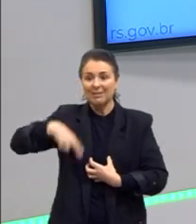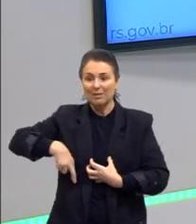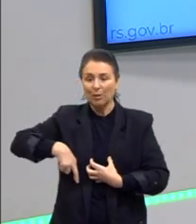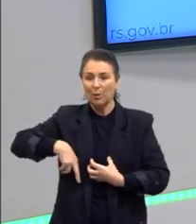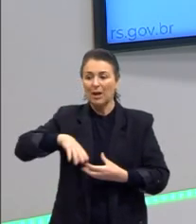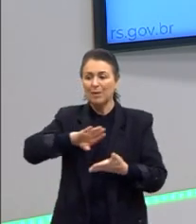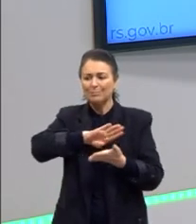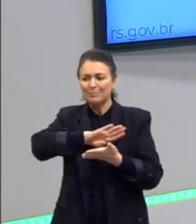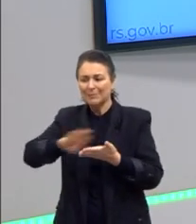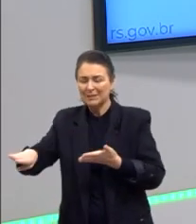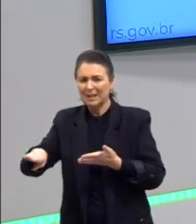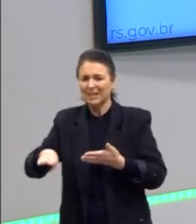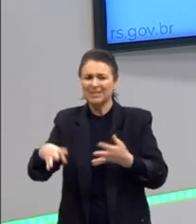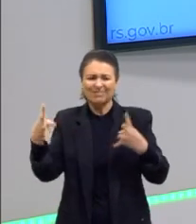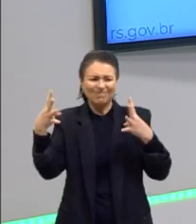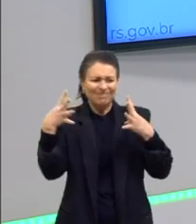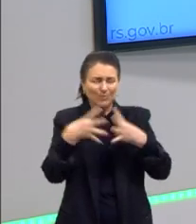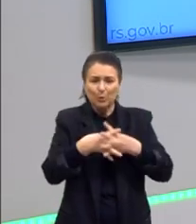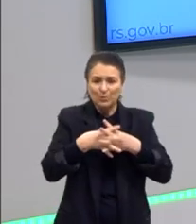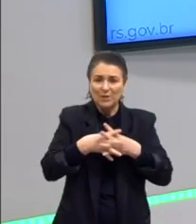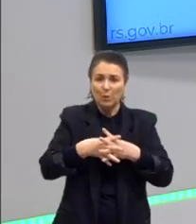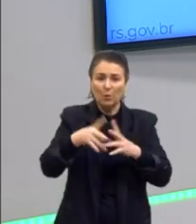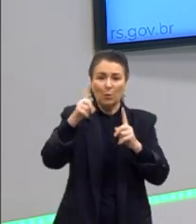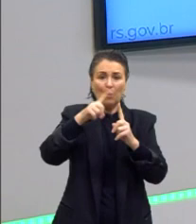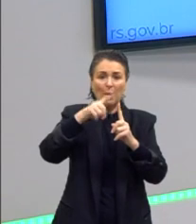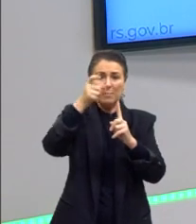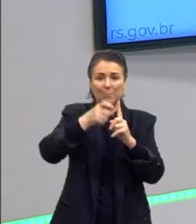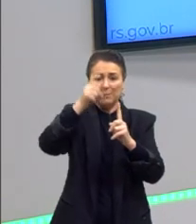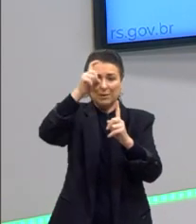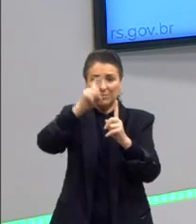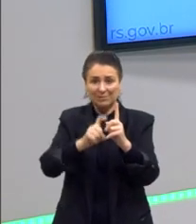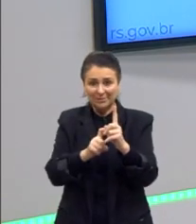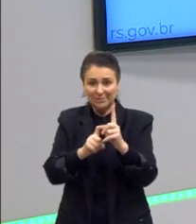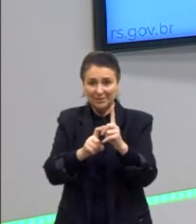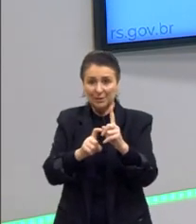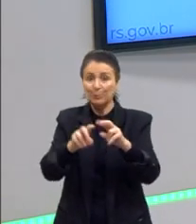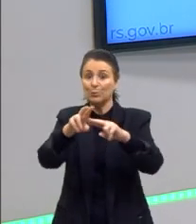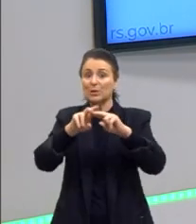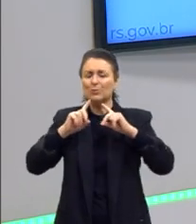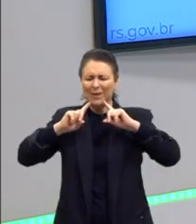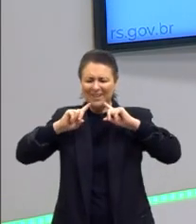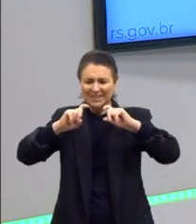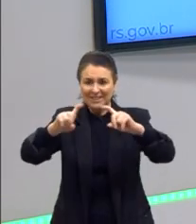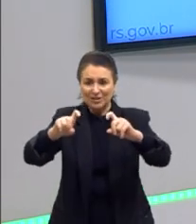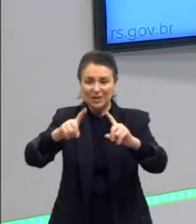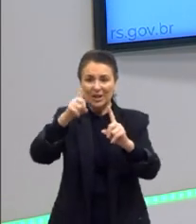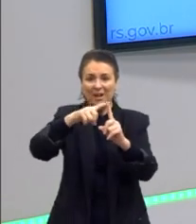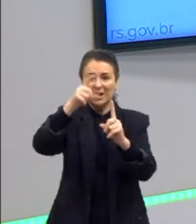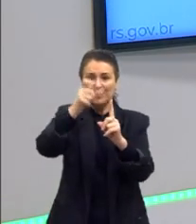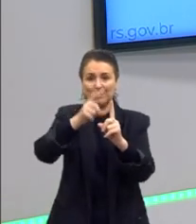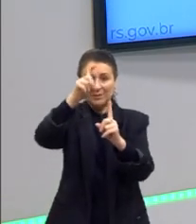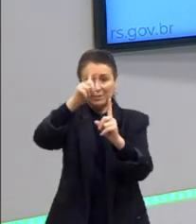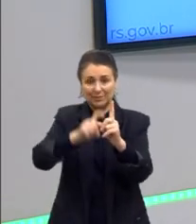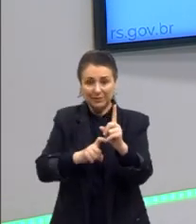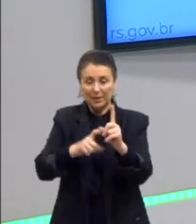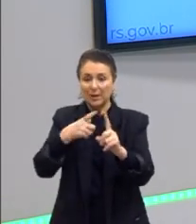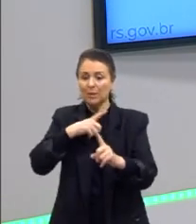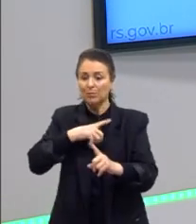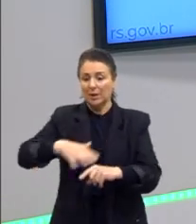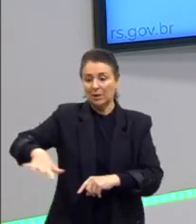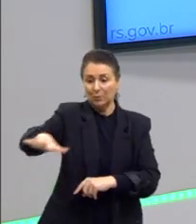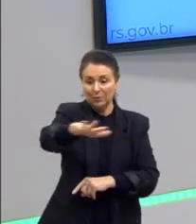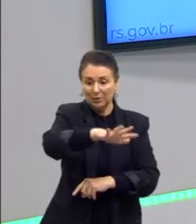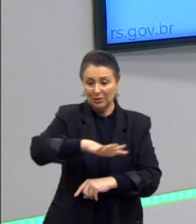fugir dessa briga aí com a metafísica. Então, ele faz essa crítica metafísica, que esses elementos que não passam pelo tempo e pelo